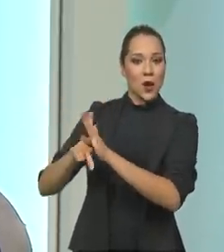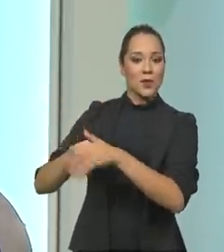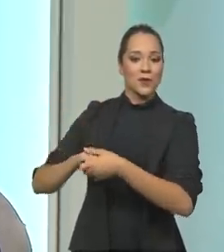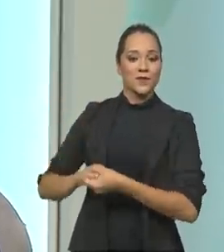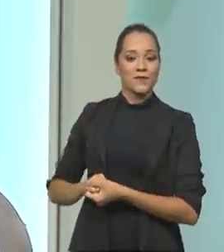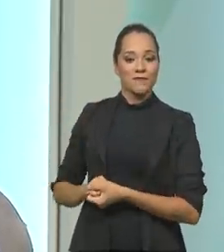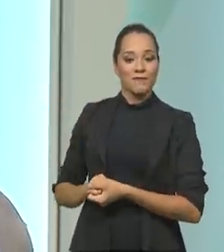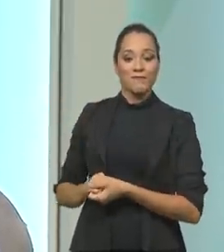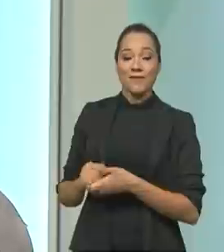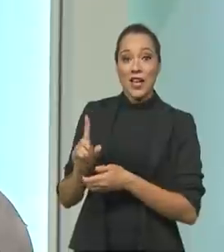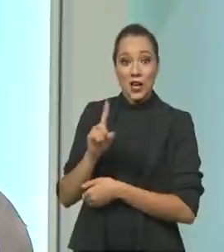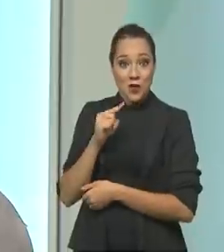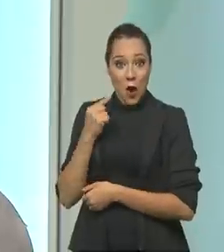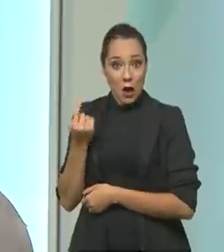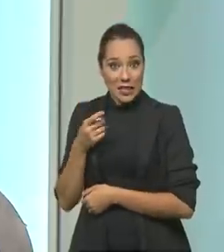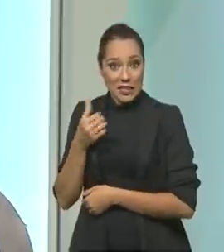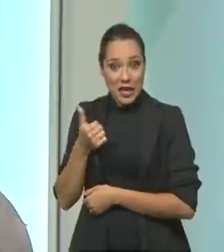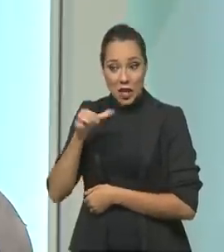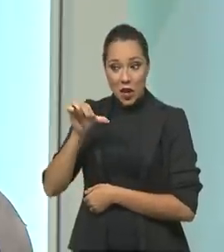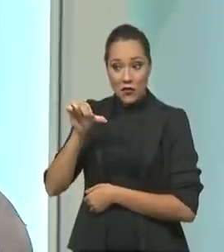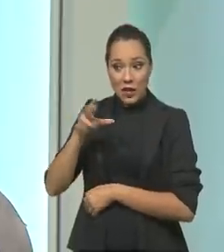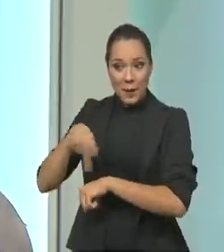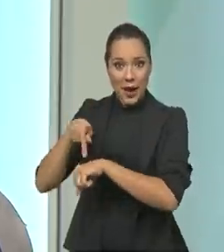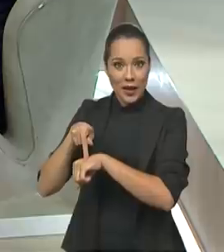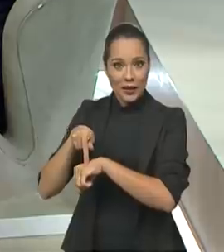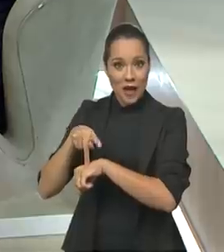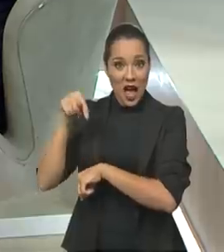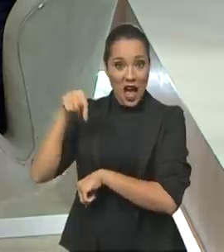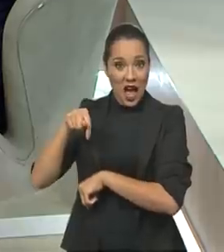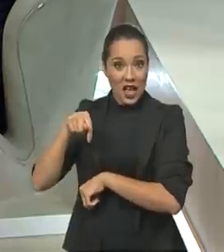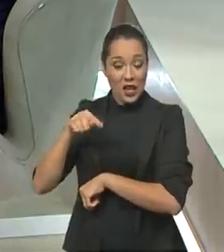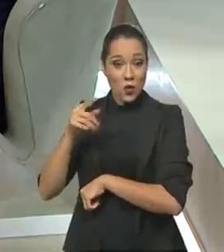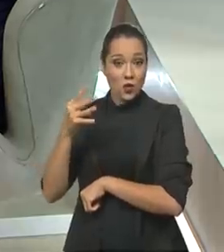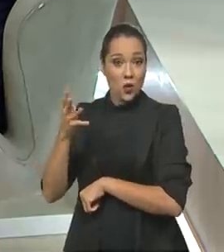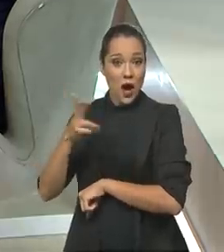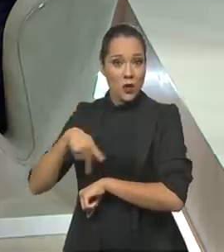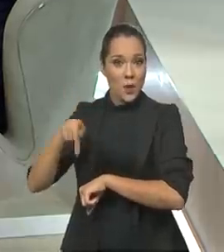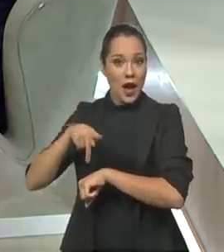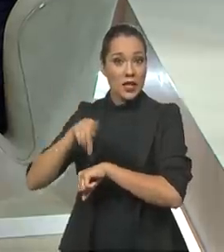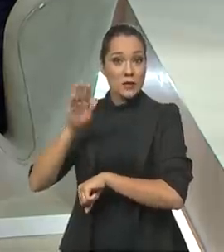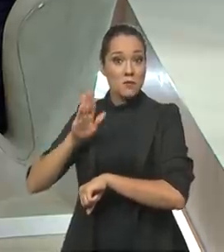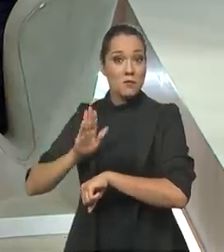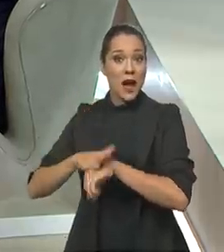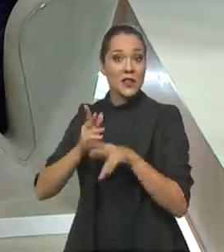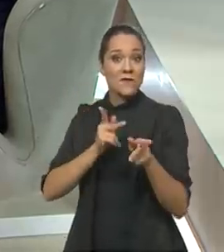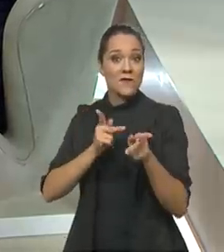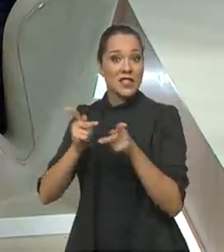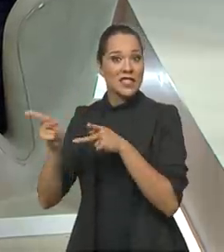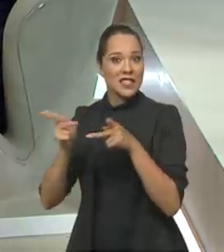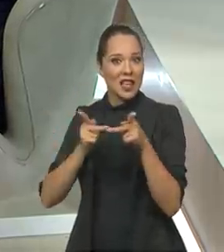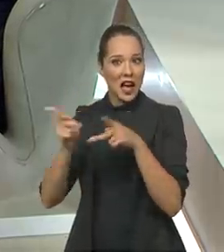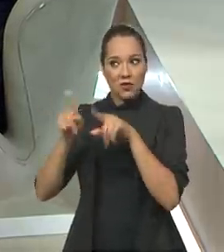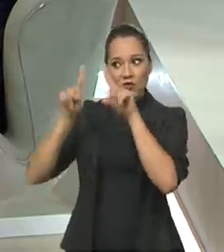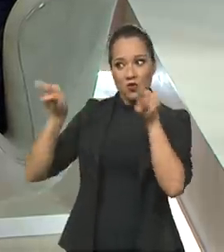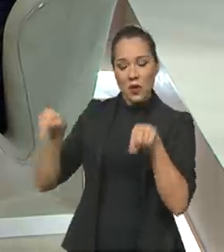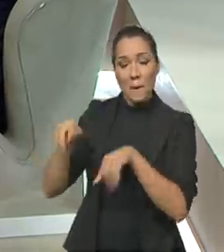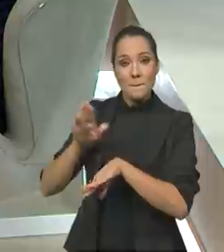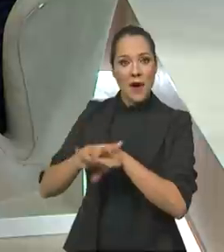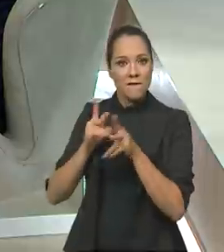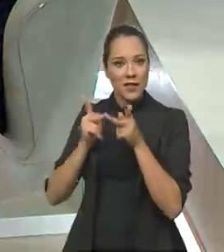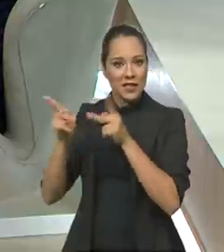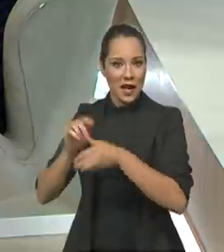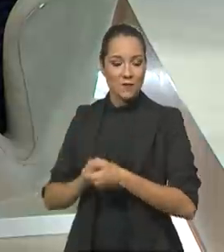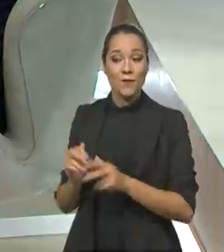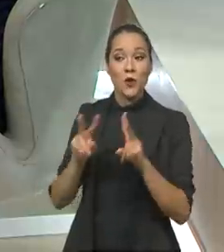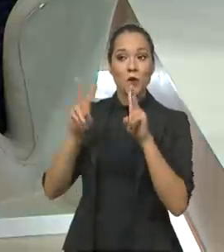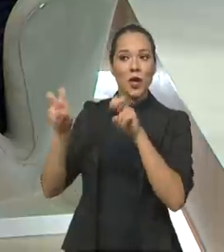E somos, entre 190 países, estamos entre os quatro países mais visitados da exposição. E o nosso